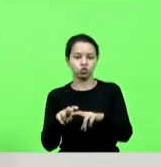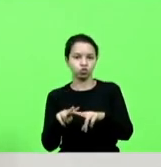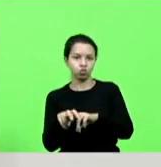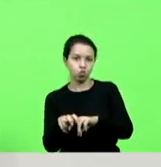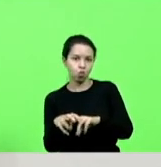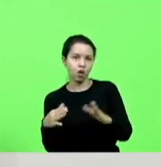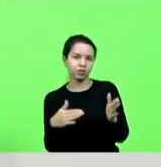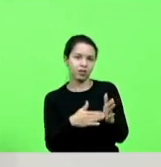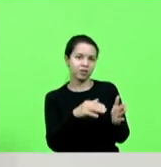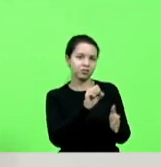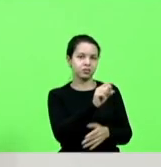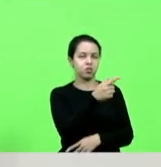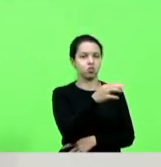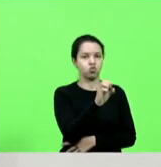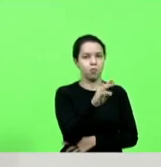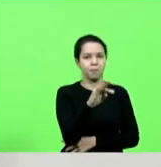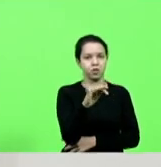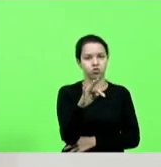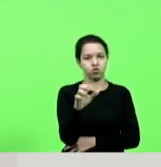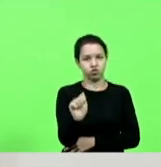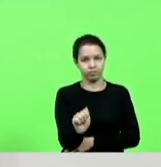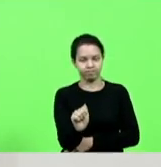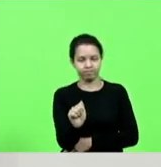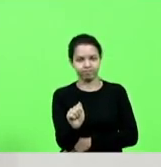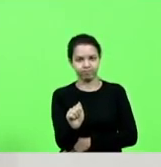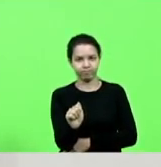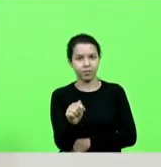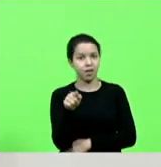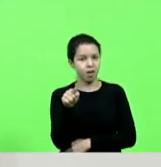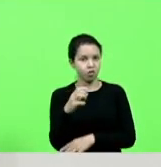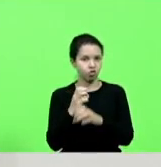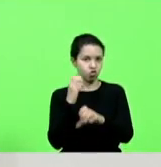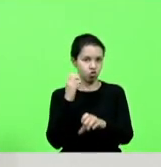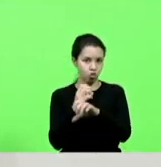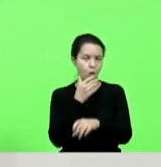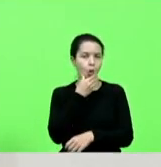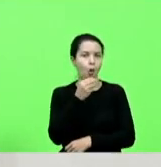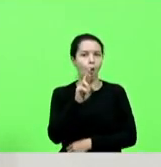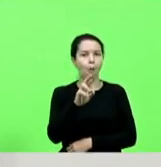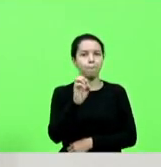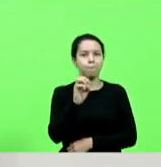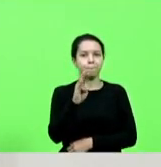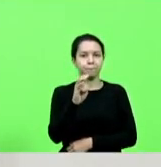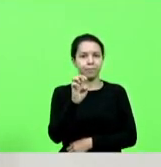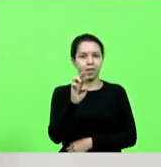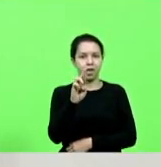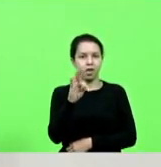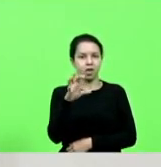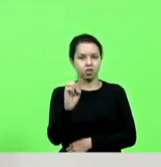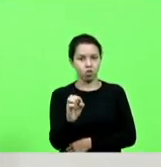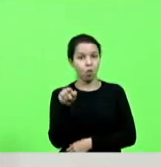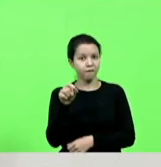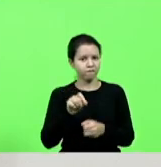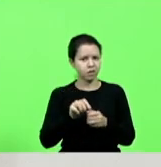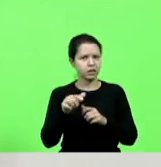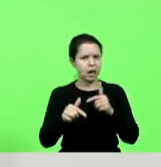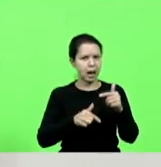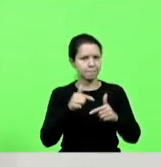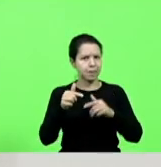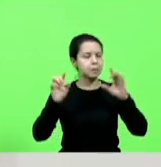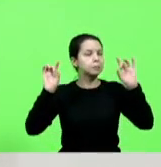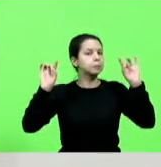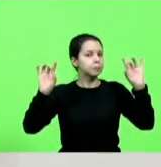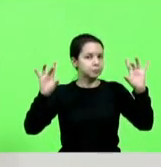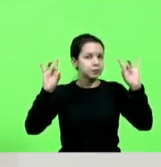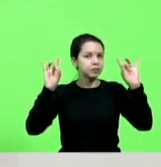o engenheiro Roberto Saporiti fez um trabalho excepcional